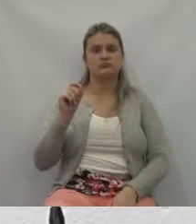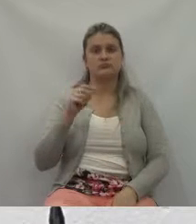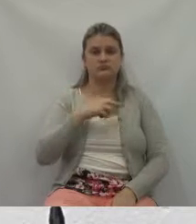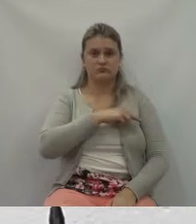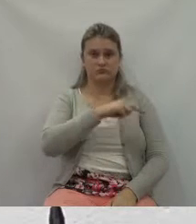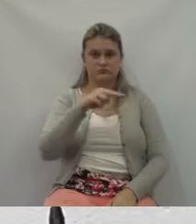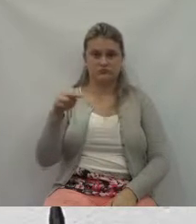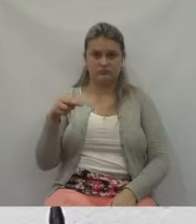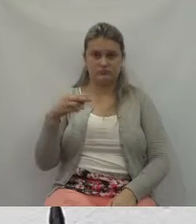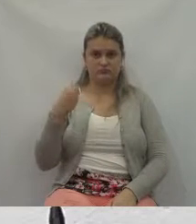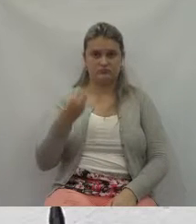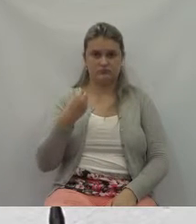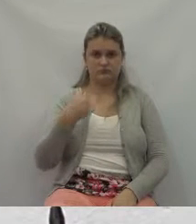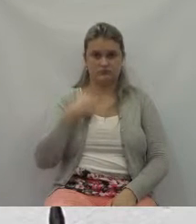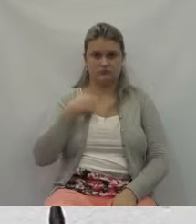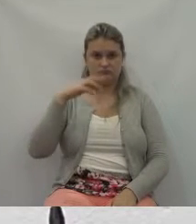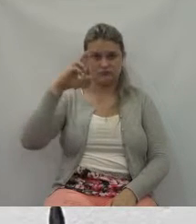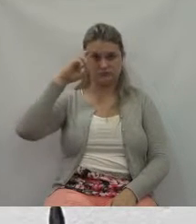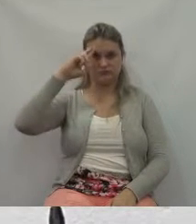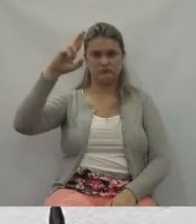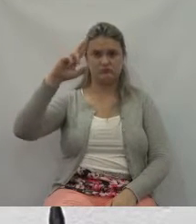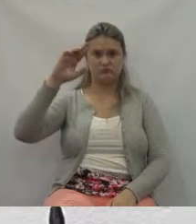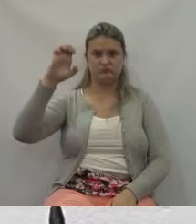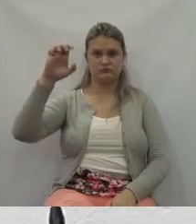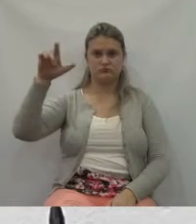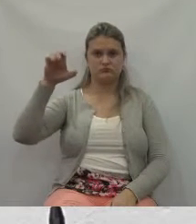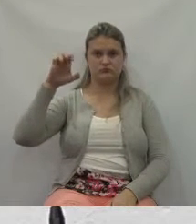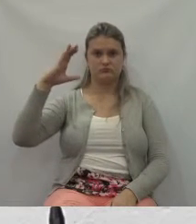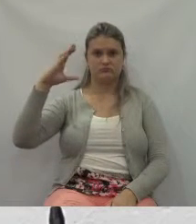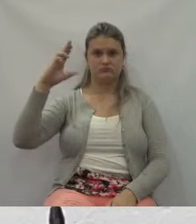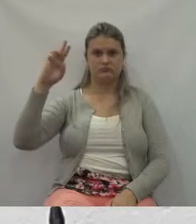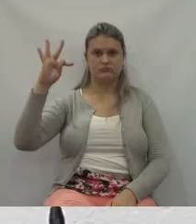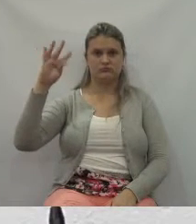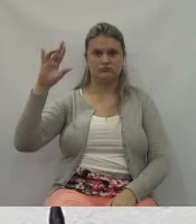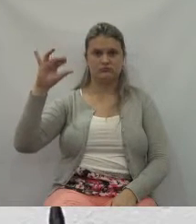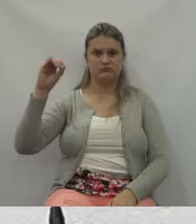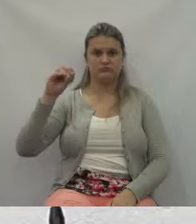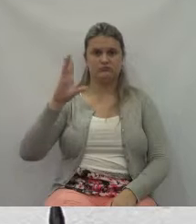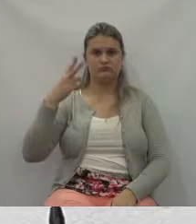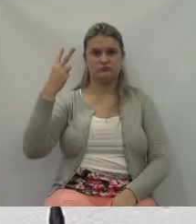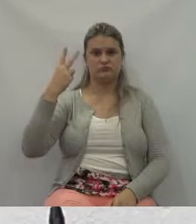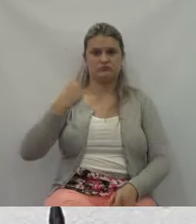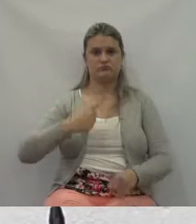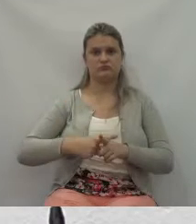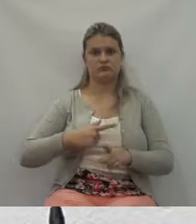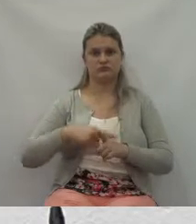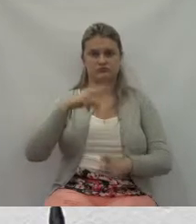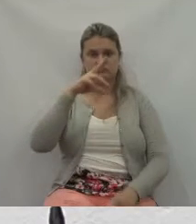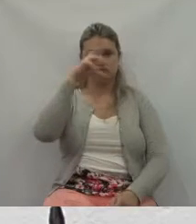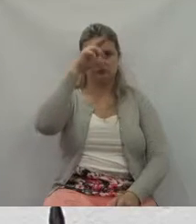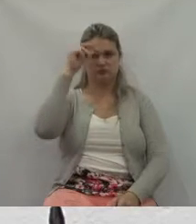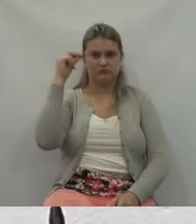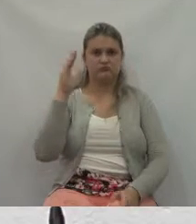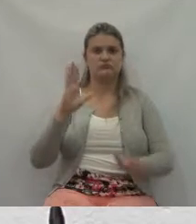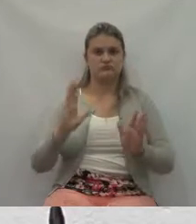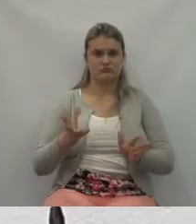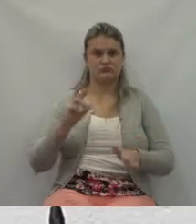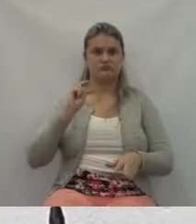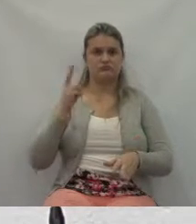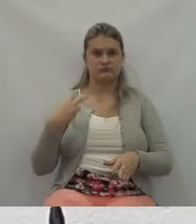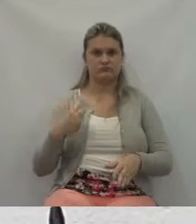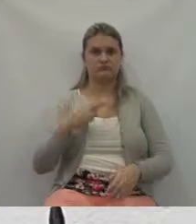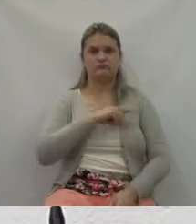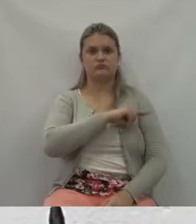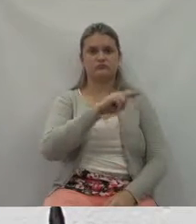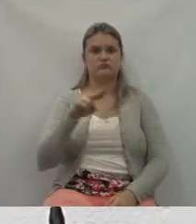Executivo, e já passei pelo Executivo duas vezes e pelo Legislativo, nós sabemos que nós